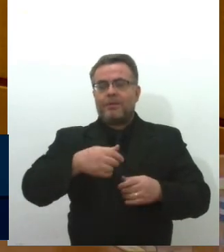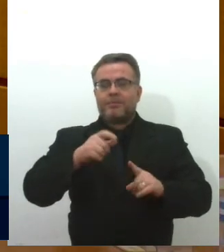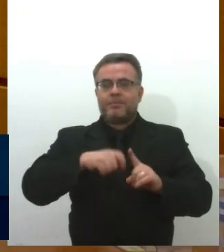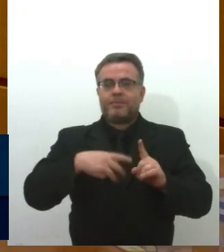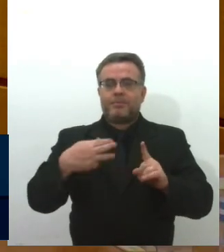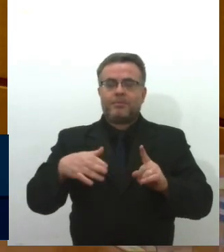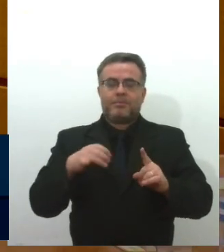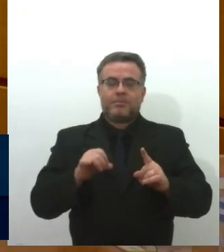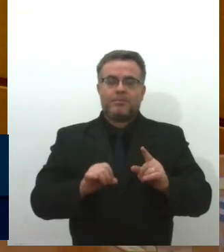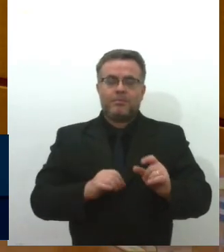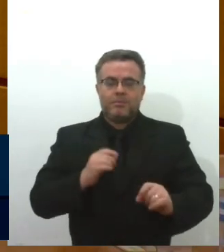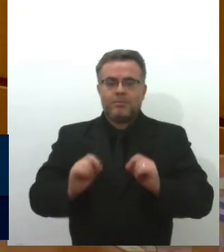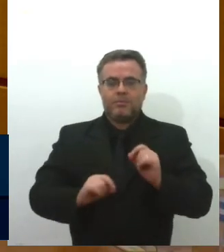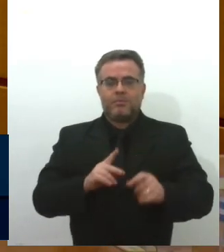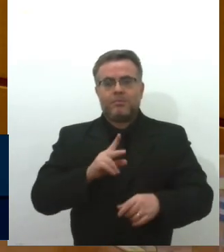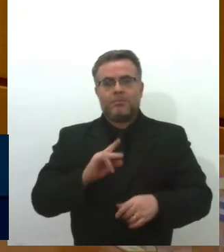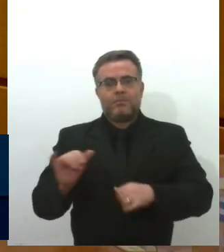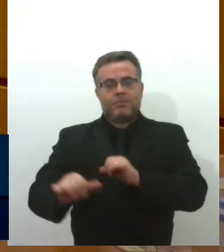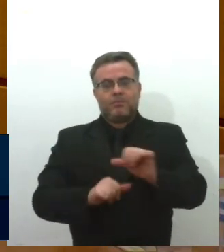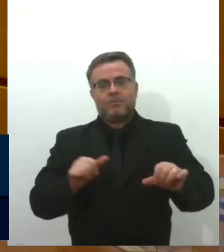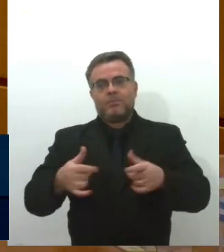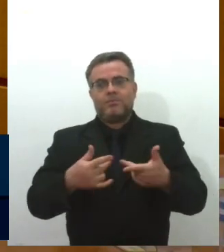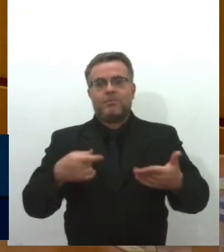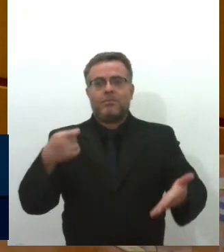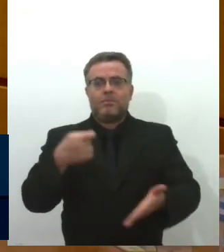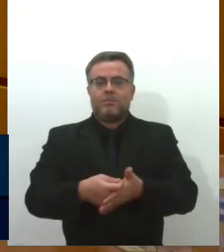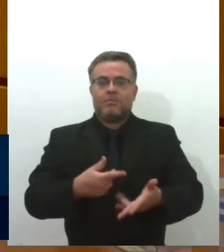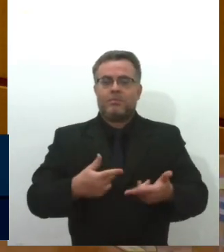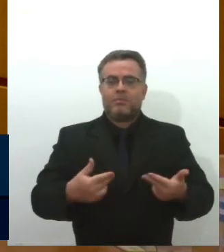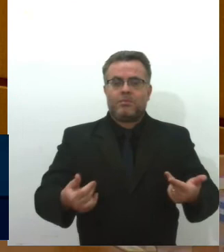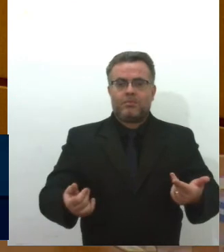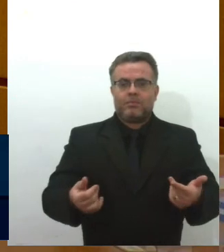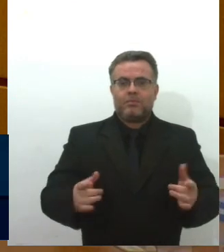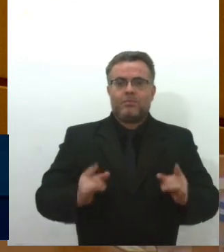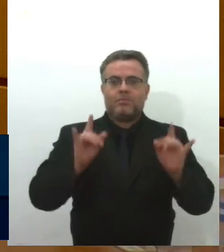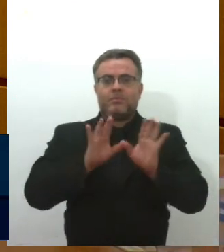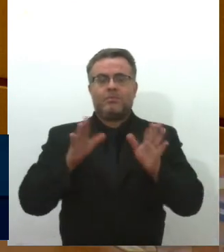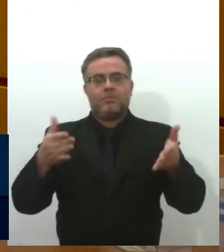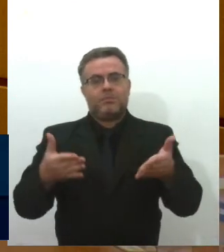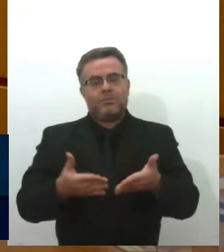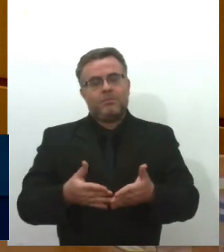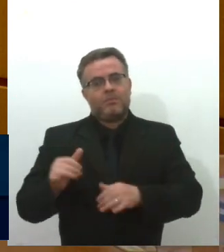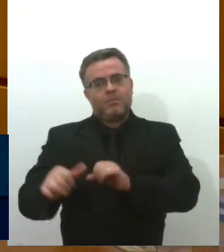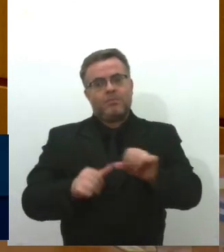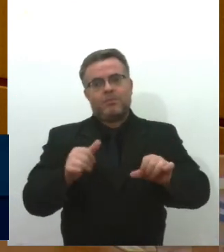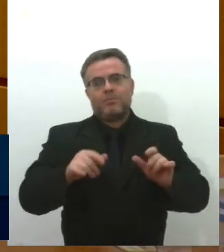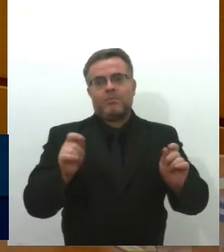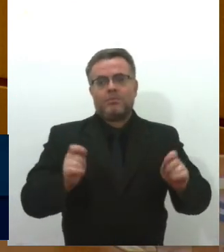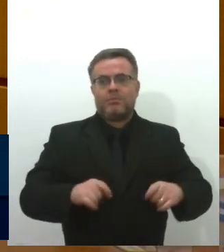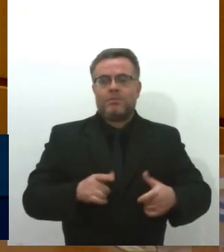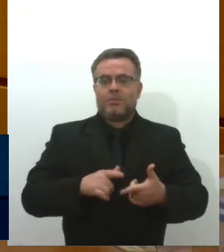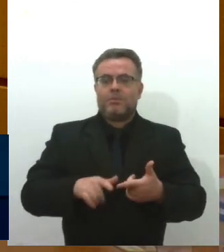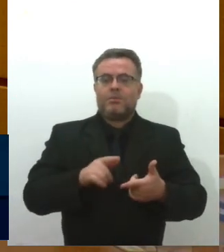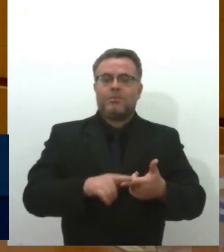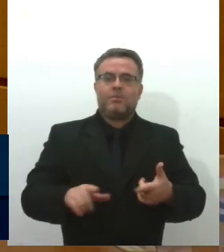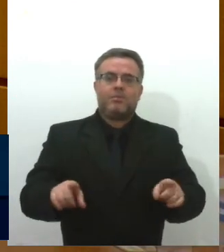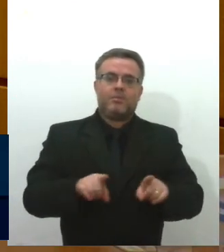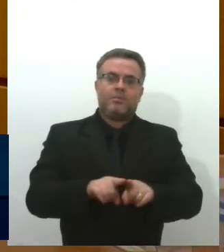ele vem propor uma mudança na forma de cobrança de água dos condomínios. E isso tem gerado muito problema também.